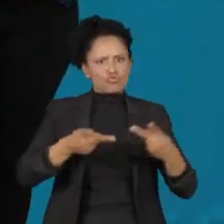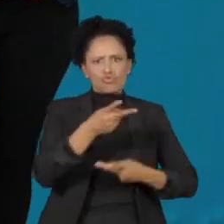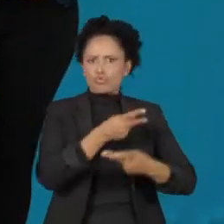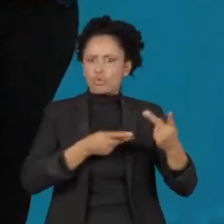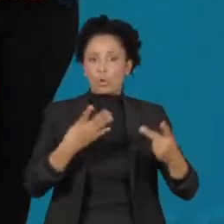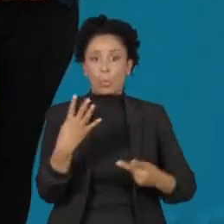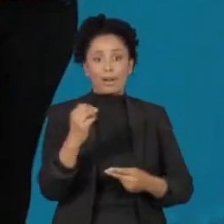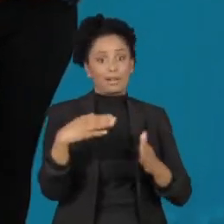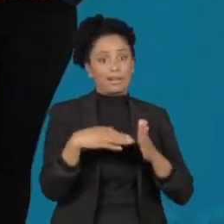km por hora.